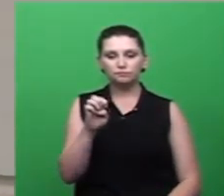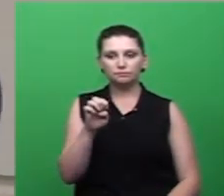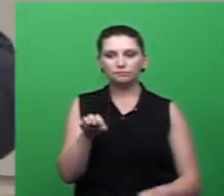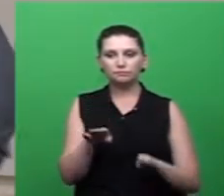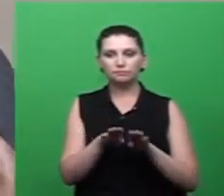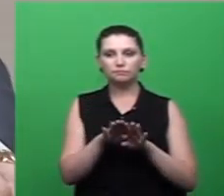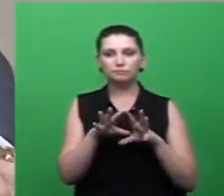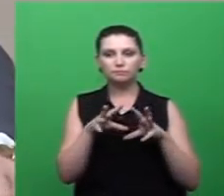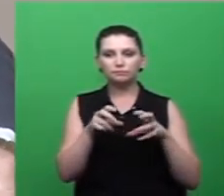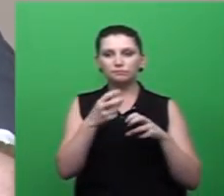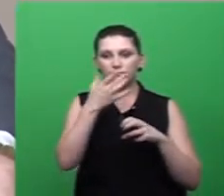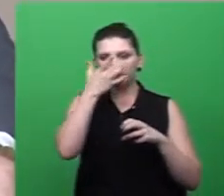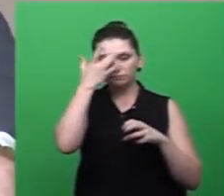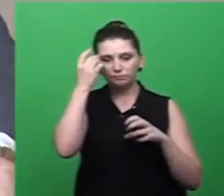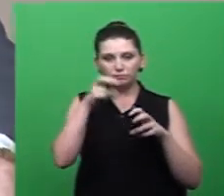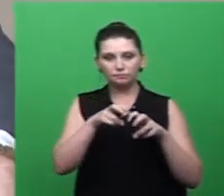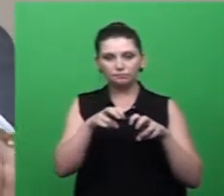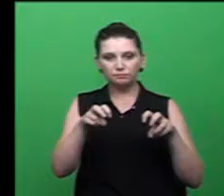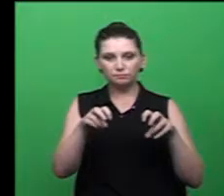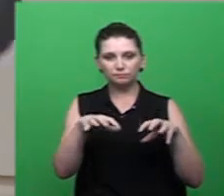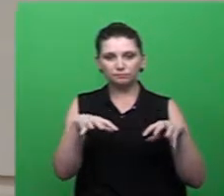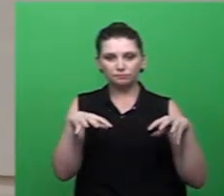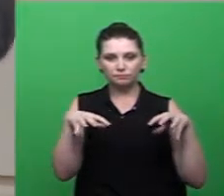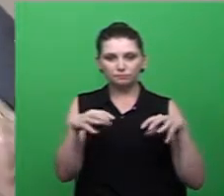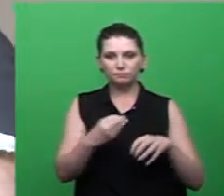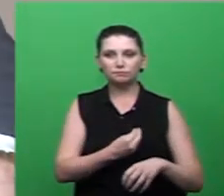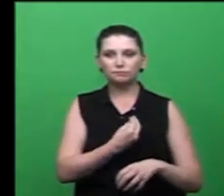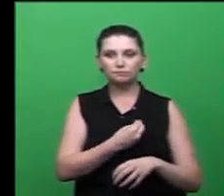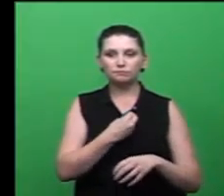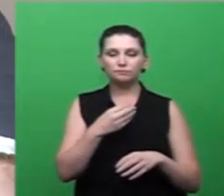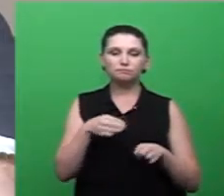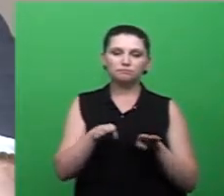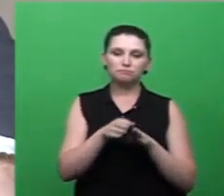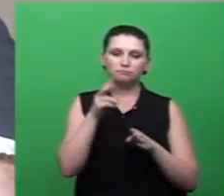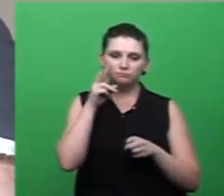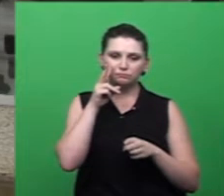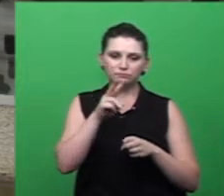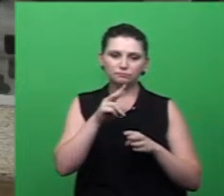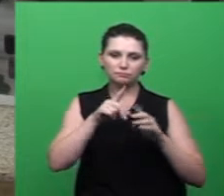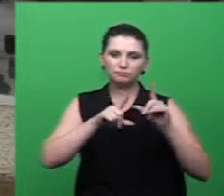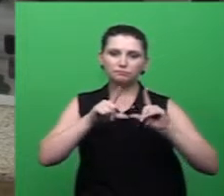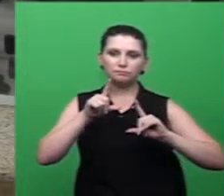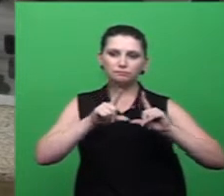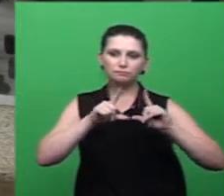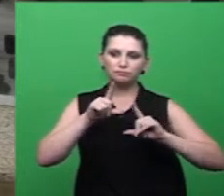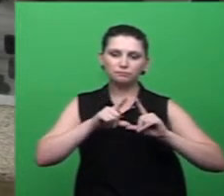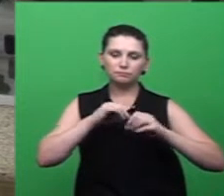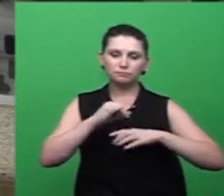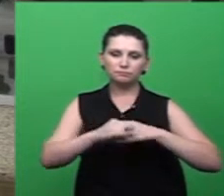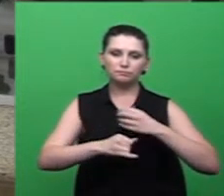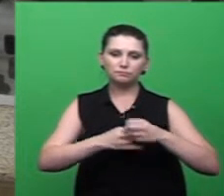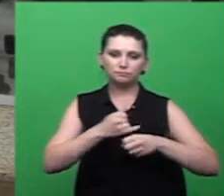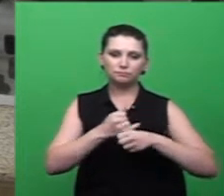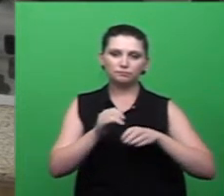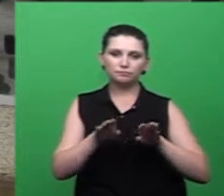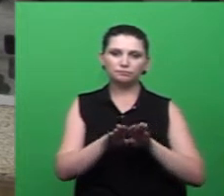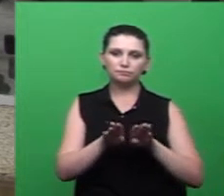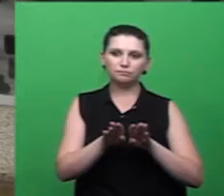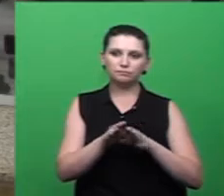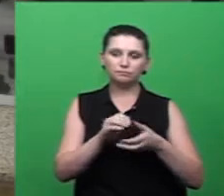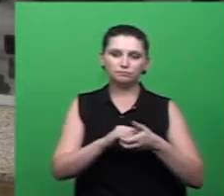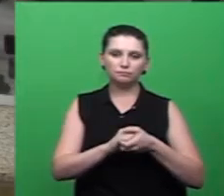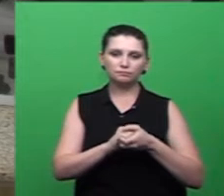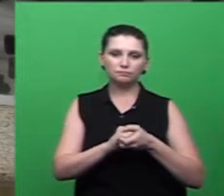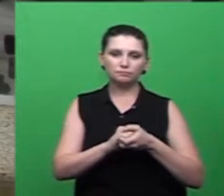aqueles que assistem via TV Cidadão, também via internet. Cumprimentar os nossos